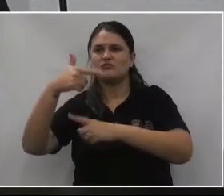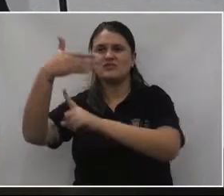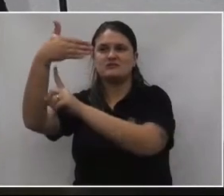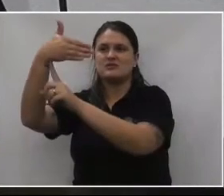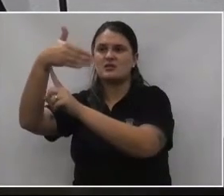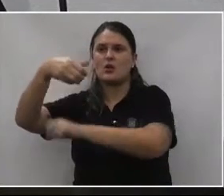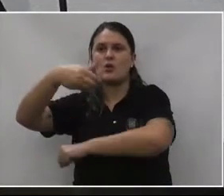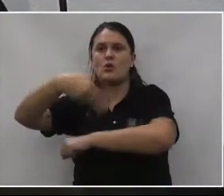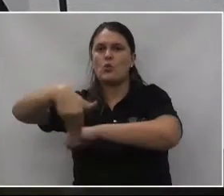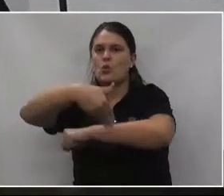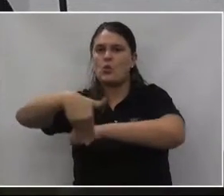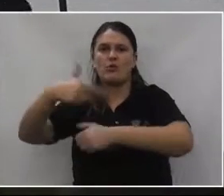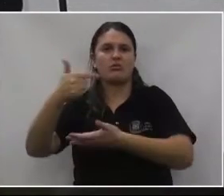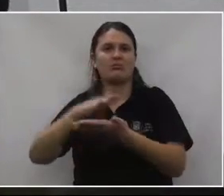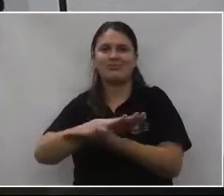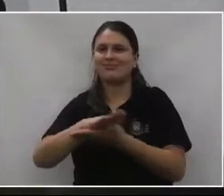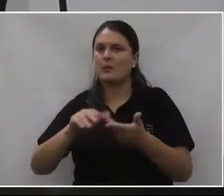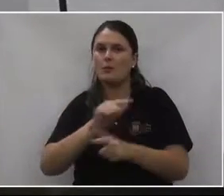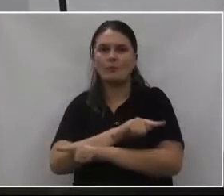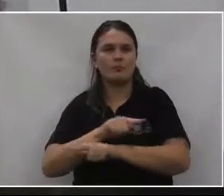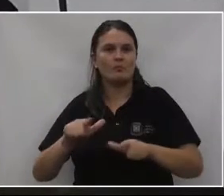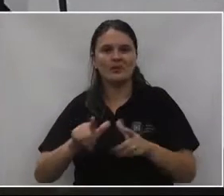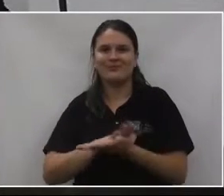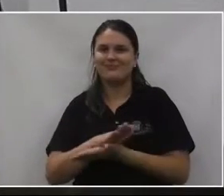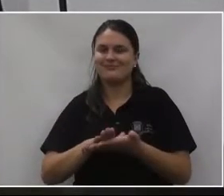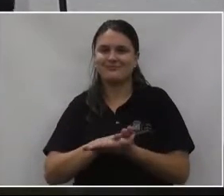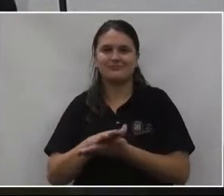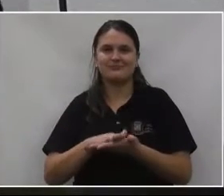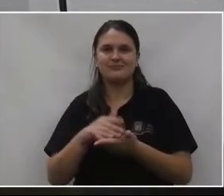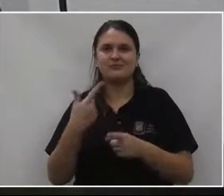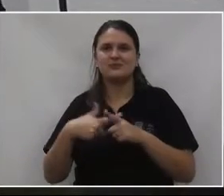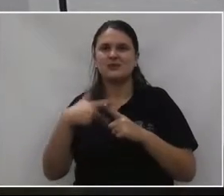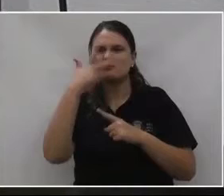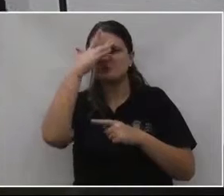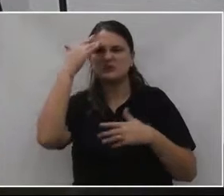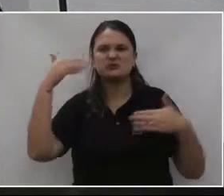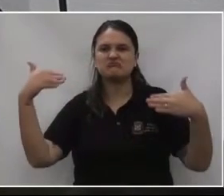nunca sabe onde é preferencial, onde não é, então, ali vira uma índia.